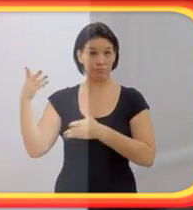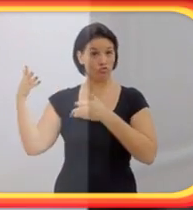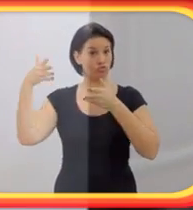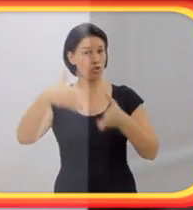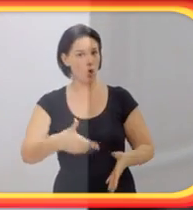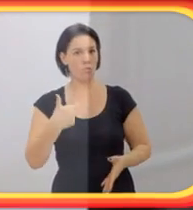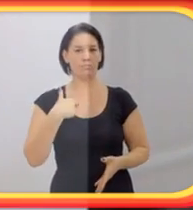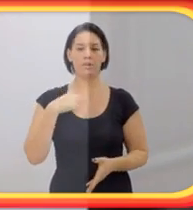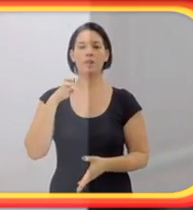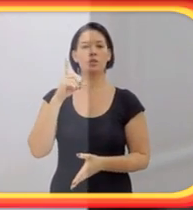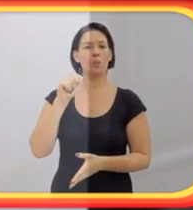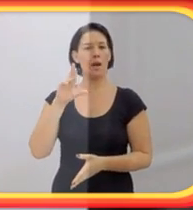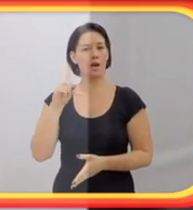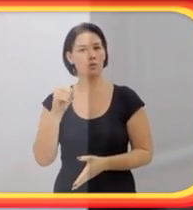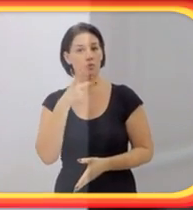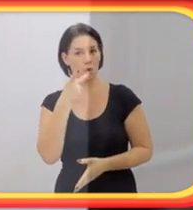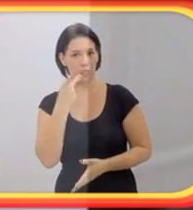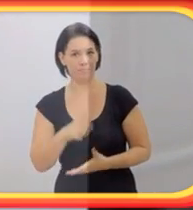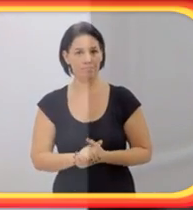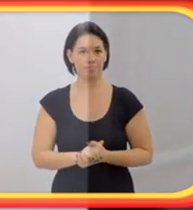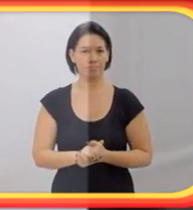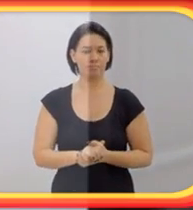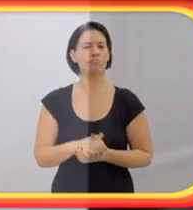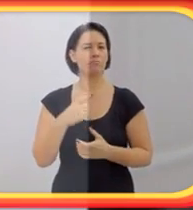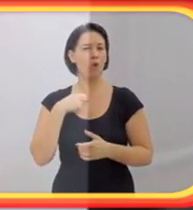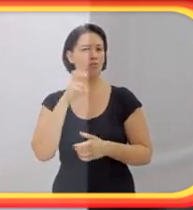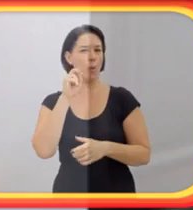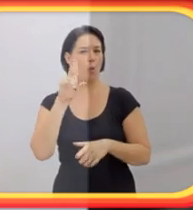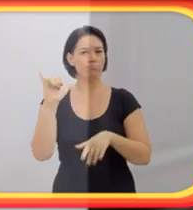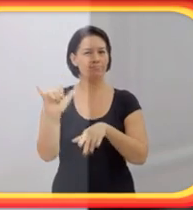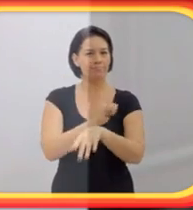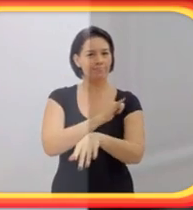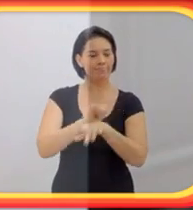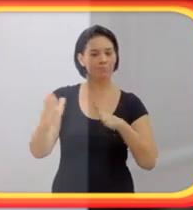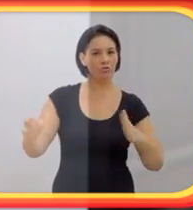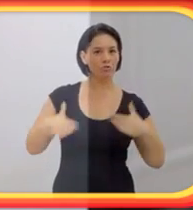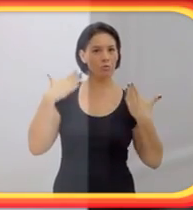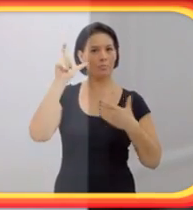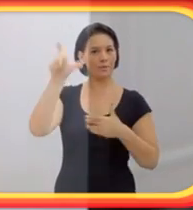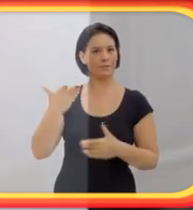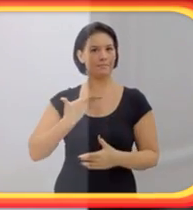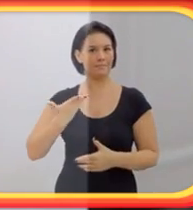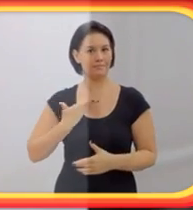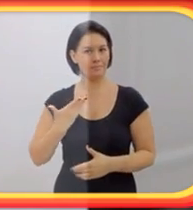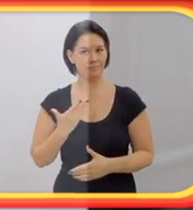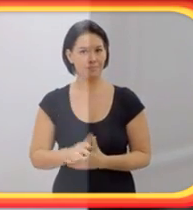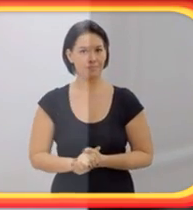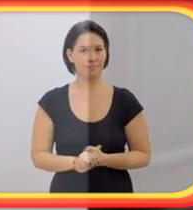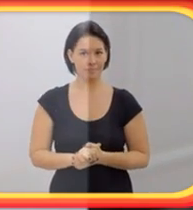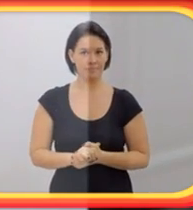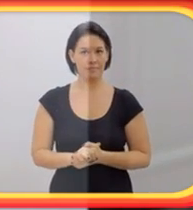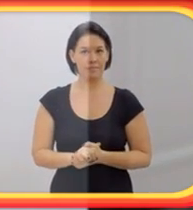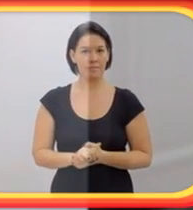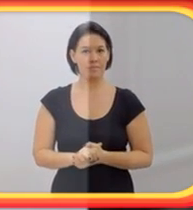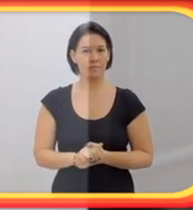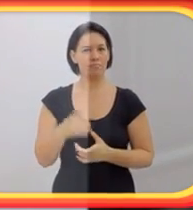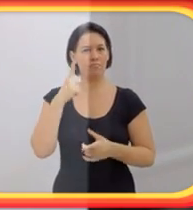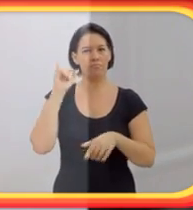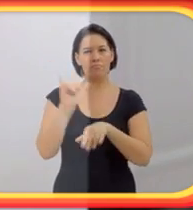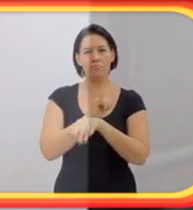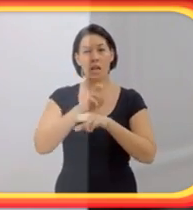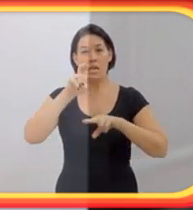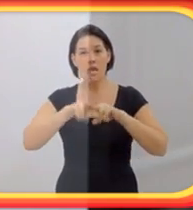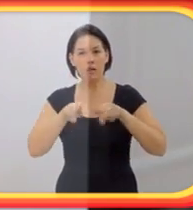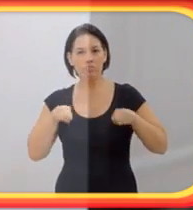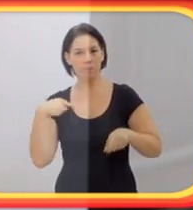ele chegou para mim e o Eduardo falou assim, Eu vou aprontar uma para esses caras. Eu vou aprontar uma para esses caras. Eu vou fazer uma cadeira para a gente dançar a valsa.